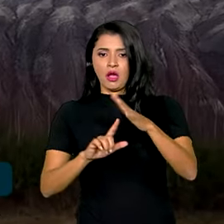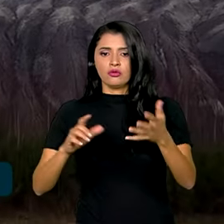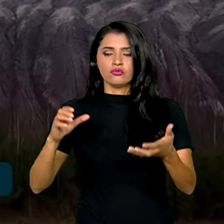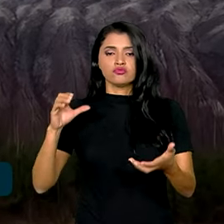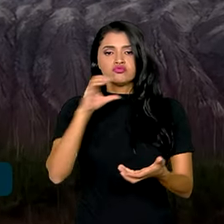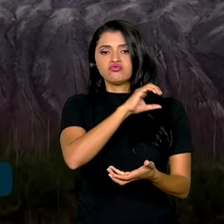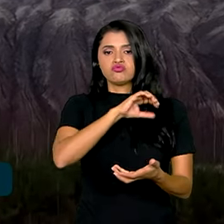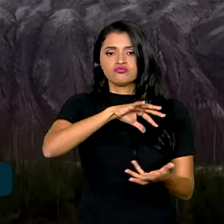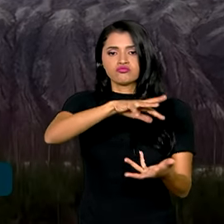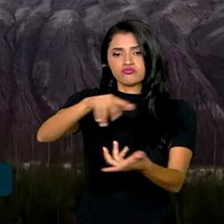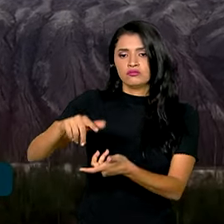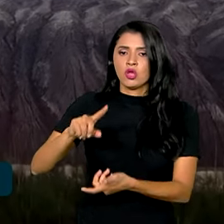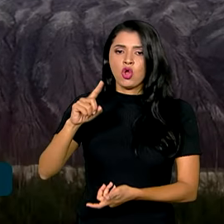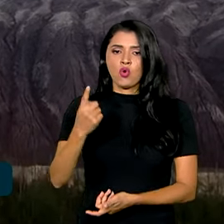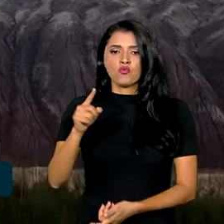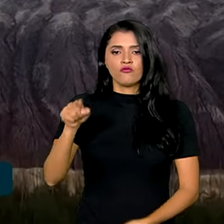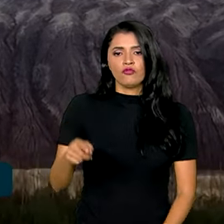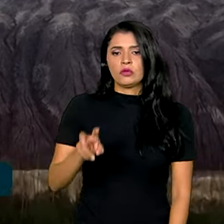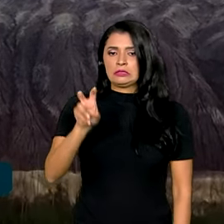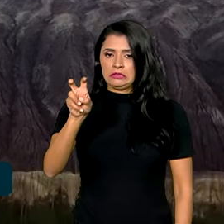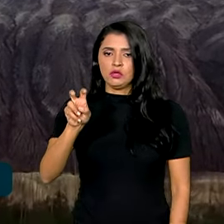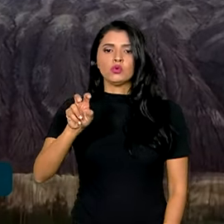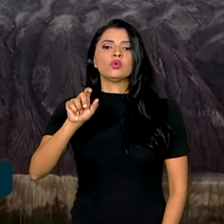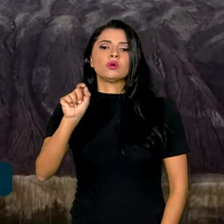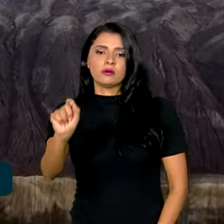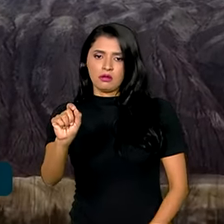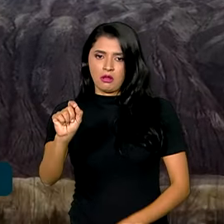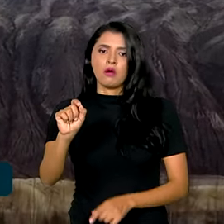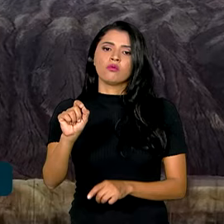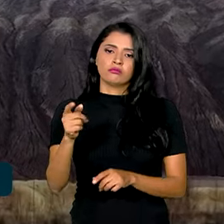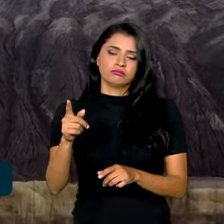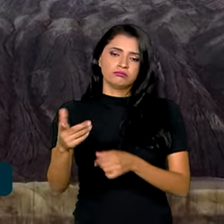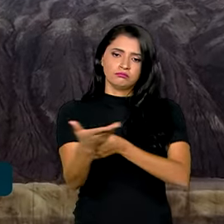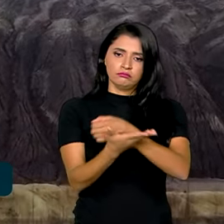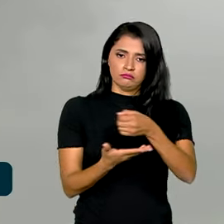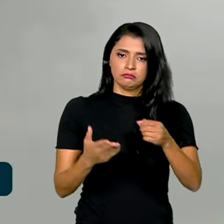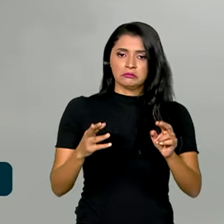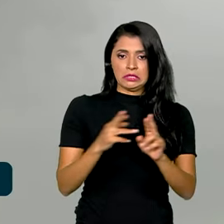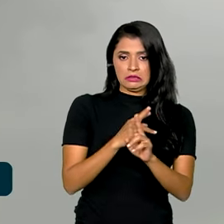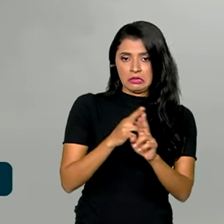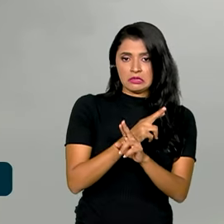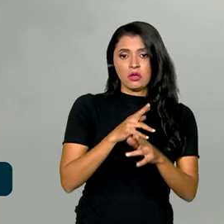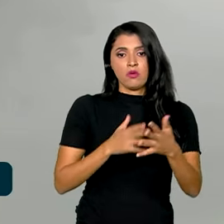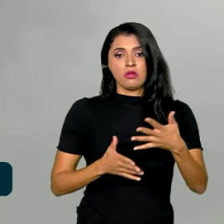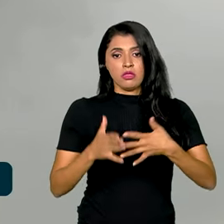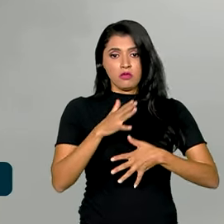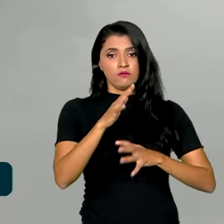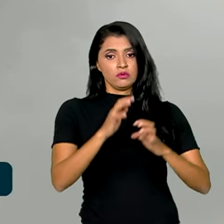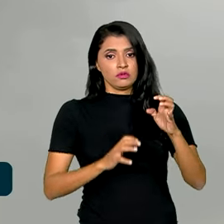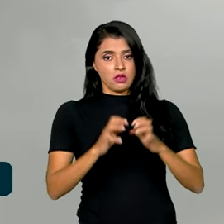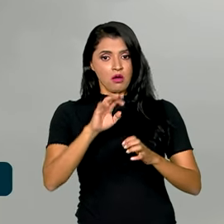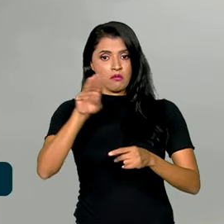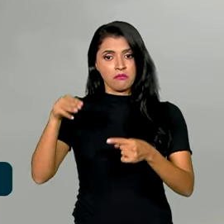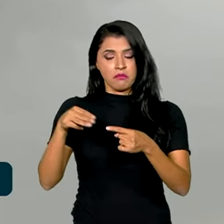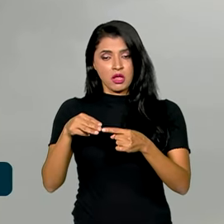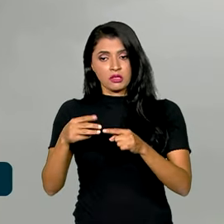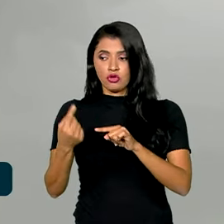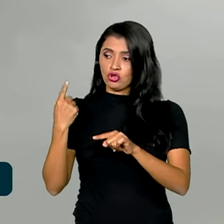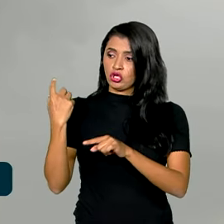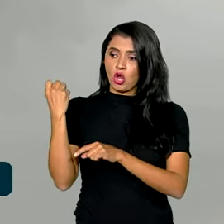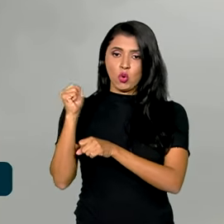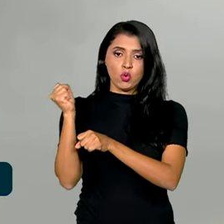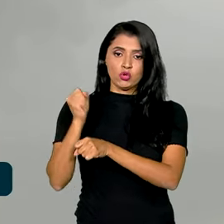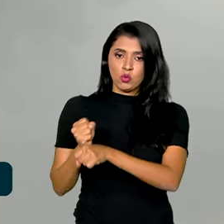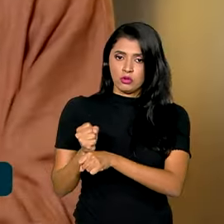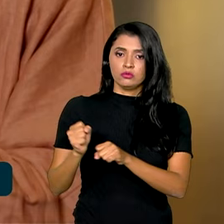a 1,5 graus Celsius em relação a níveis pré-industriais. Meta que foi estabelecida há oito anos no